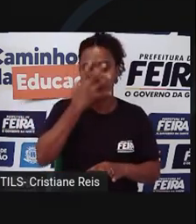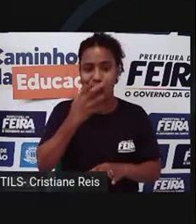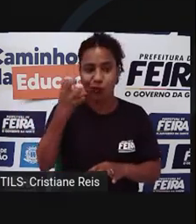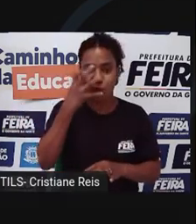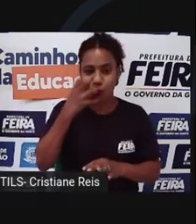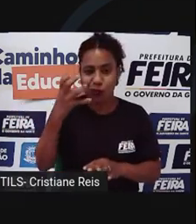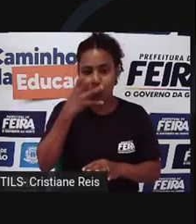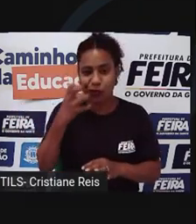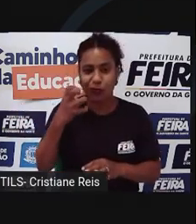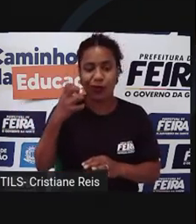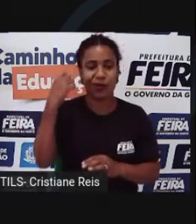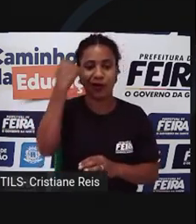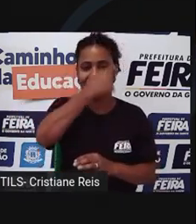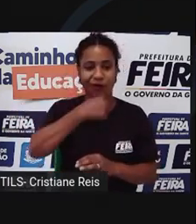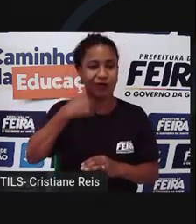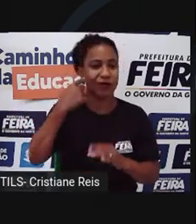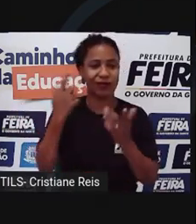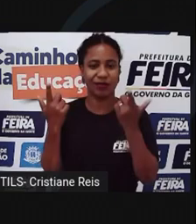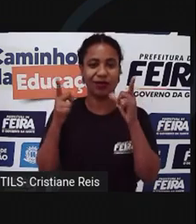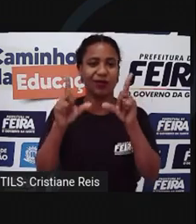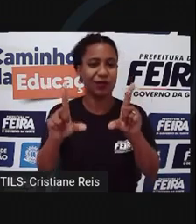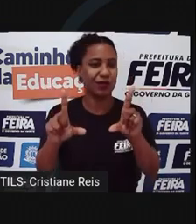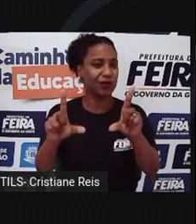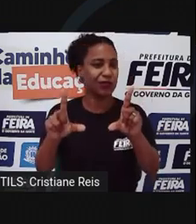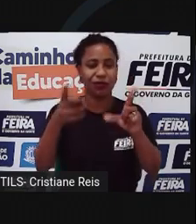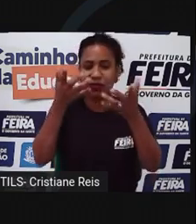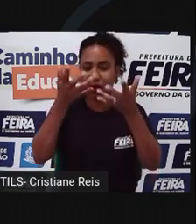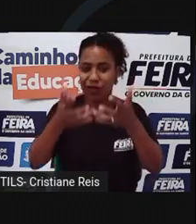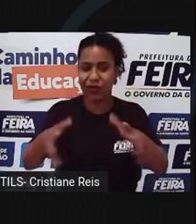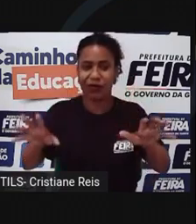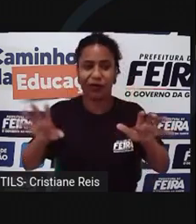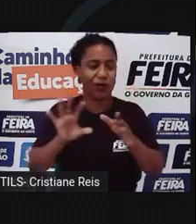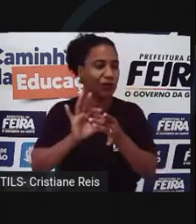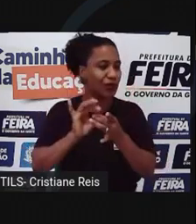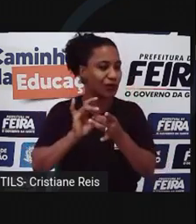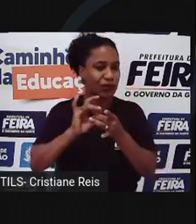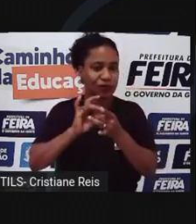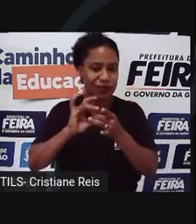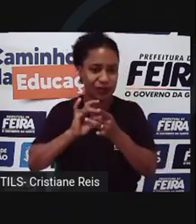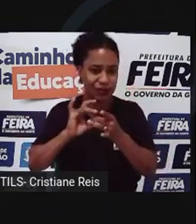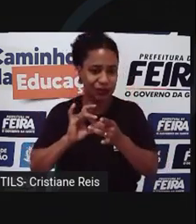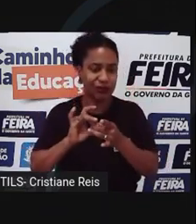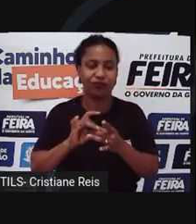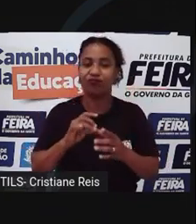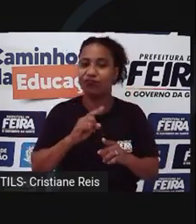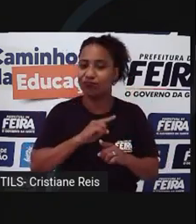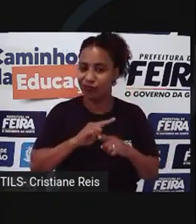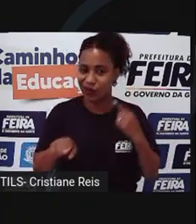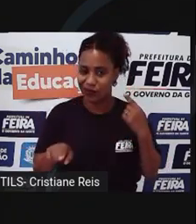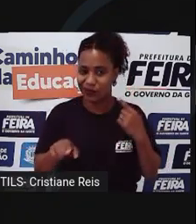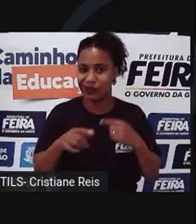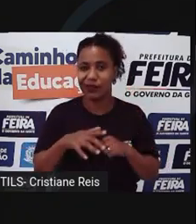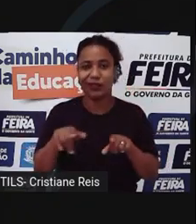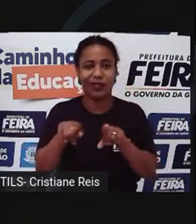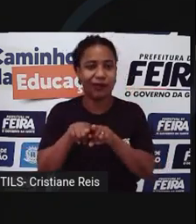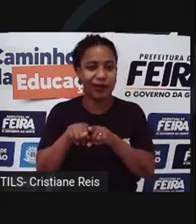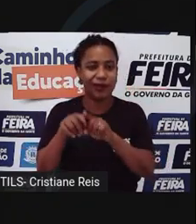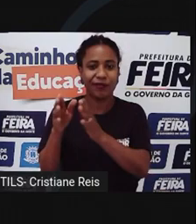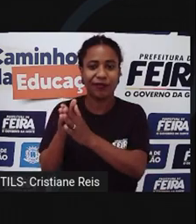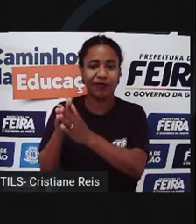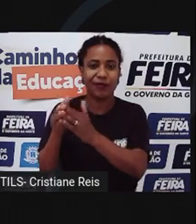de forma indevida, sem o seu conhecimento, sem a sua autorização, acumulado com o pedido de